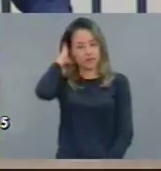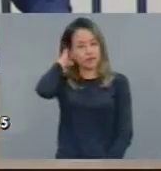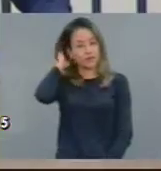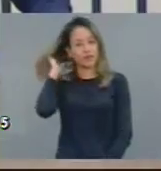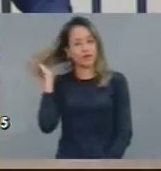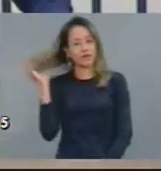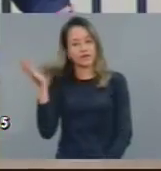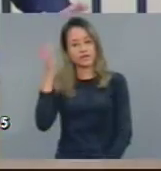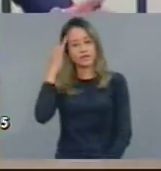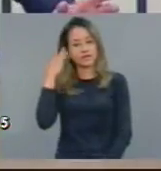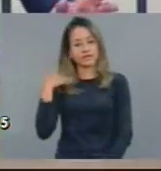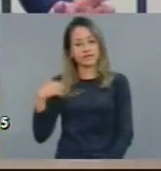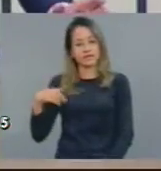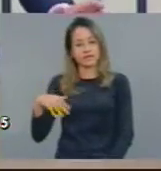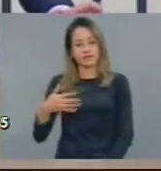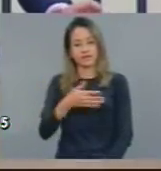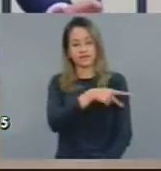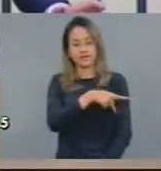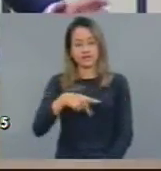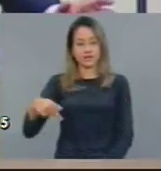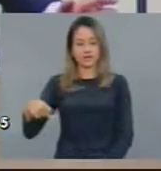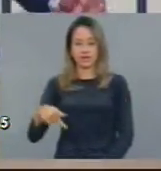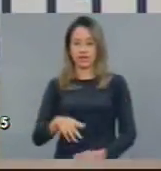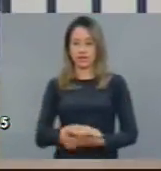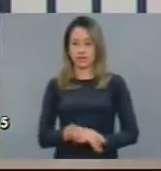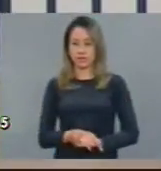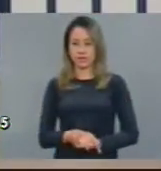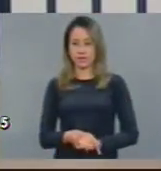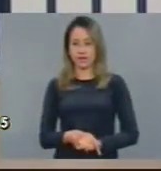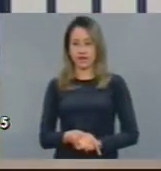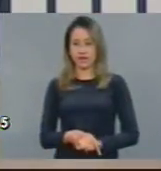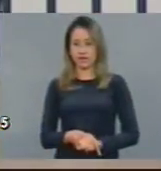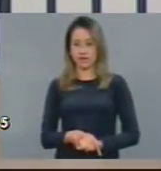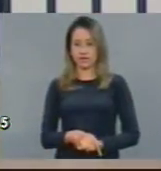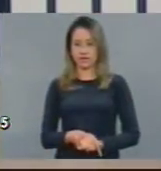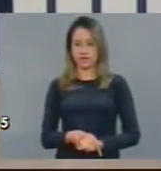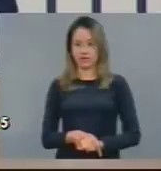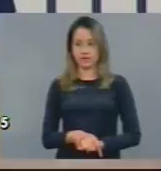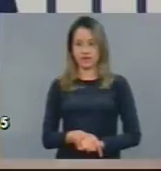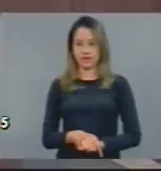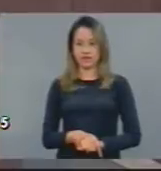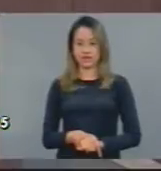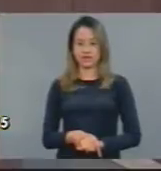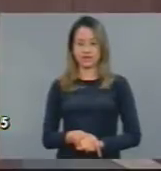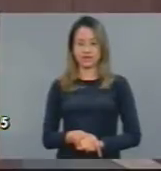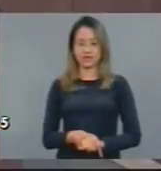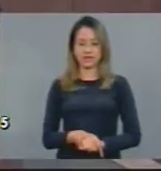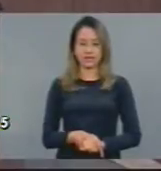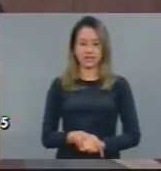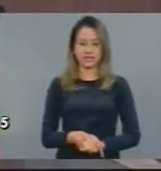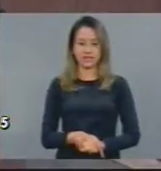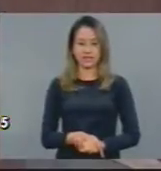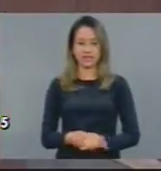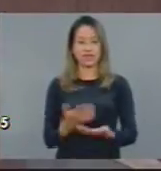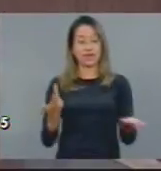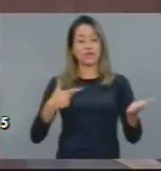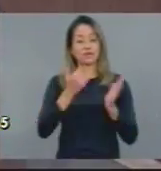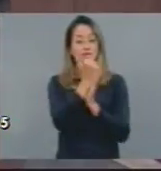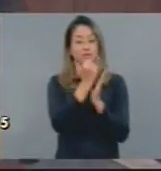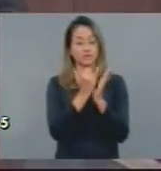Senhor presidente, senhoras deputadas, senhores deputados, eu me inscrevi